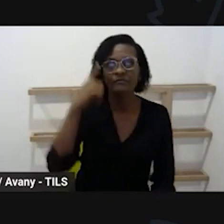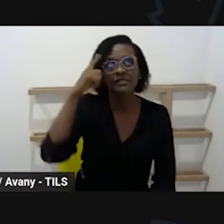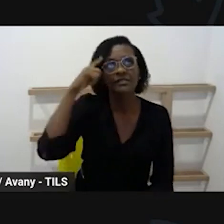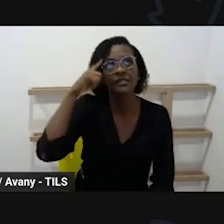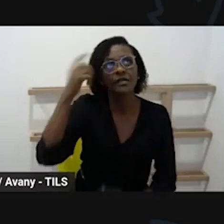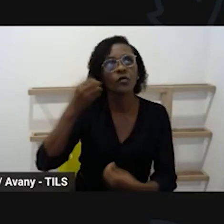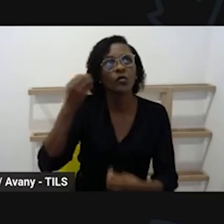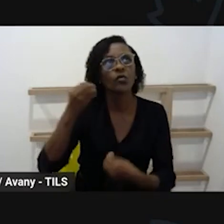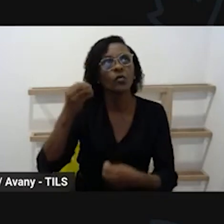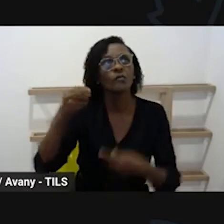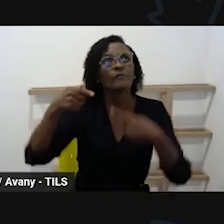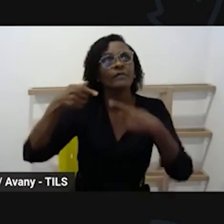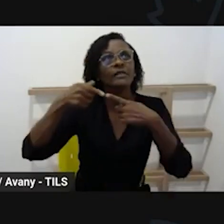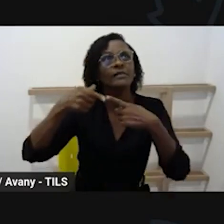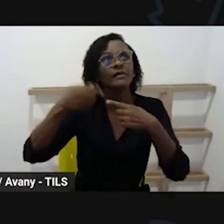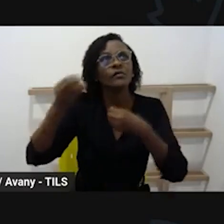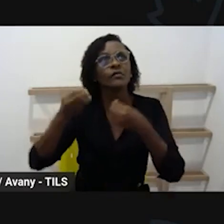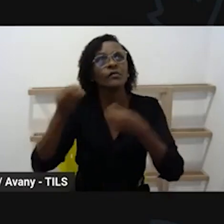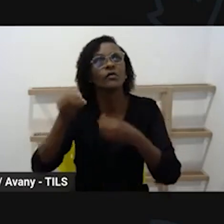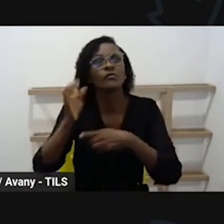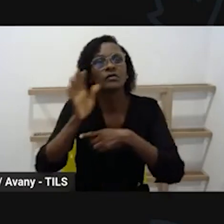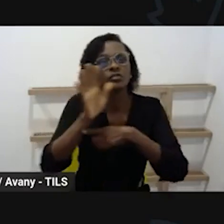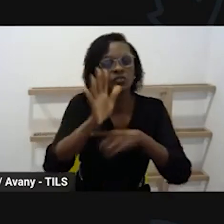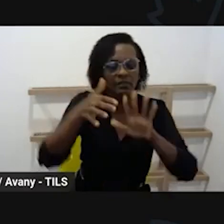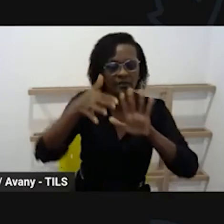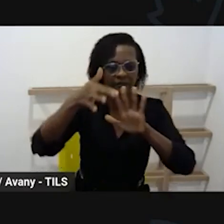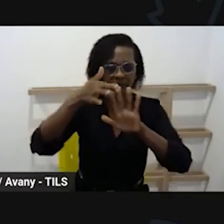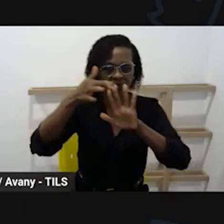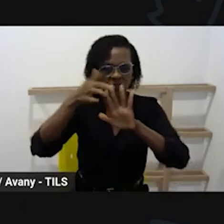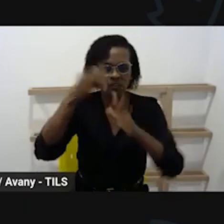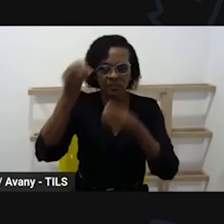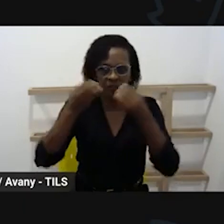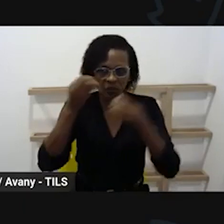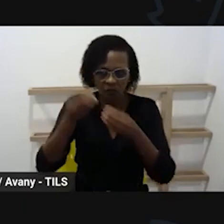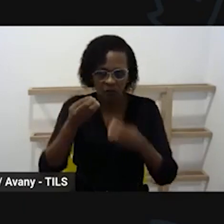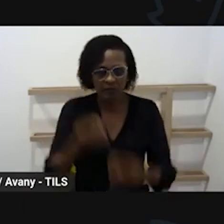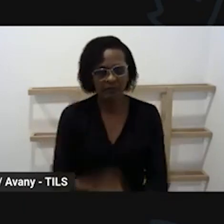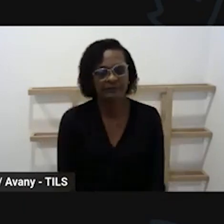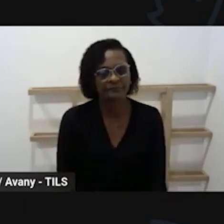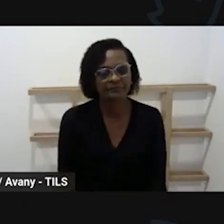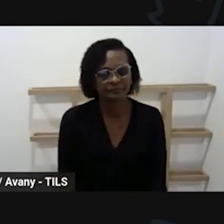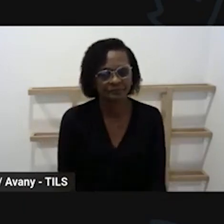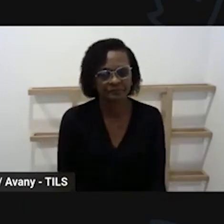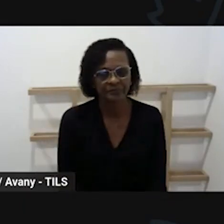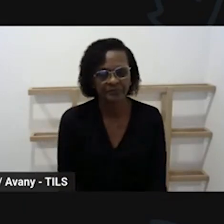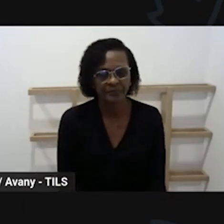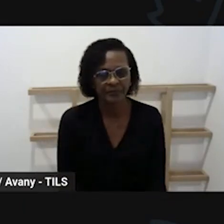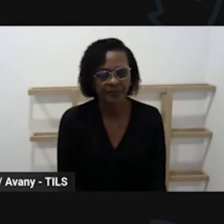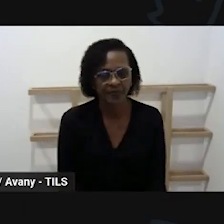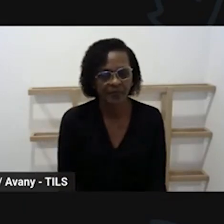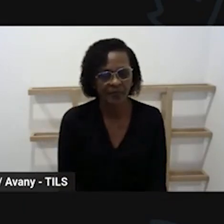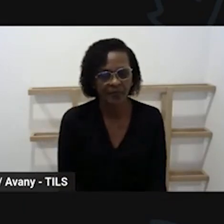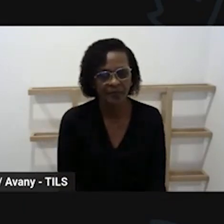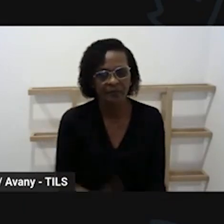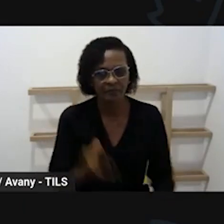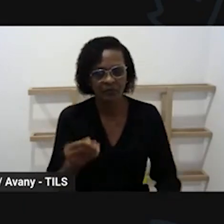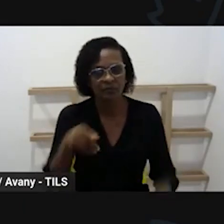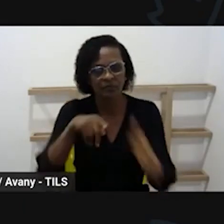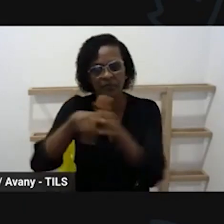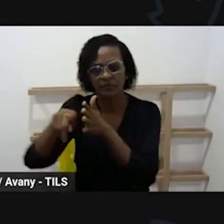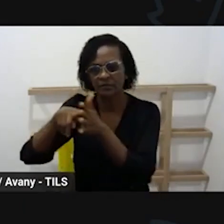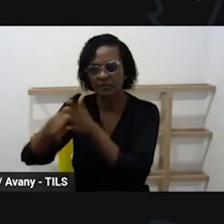então eu tirei a dúvida de Patrícia de Aniaci que também estava em dúvida em relação a carga horária e a esse